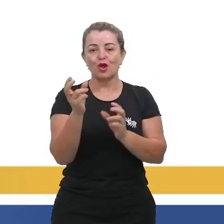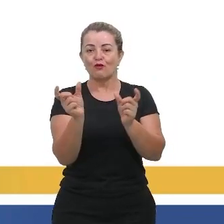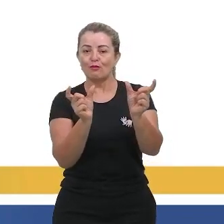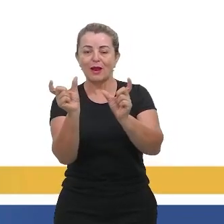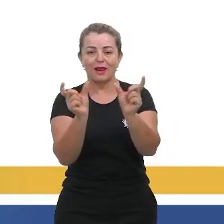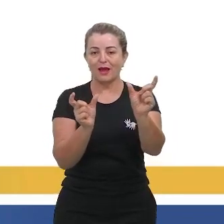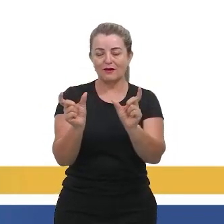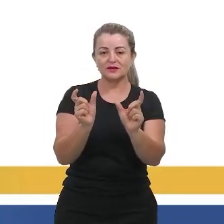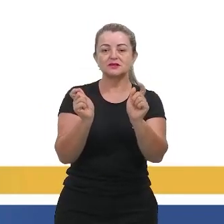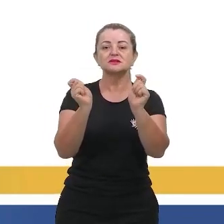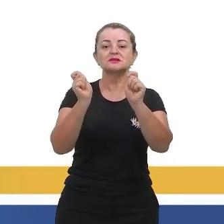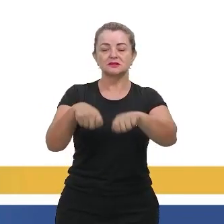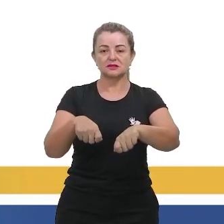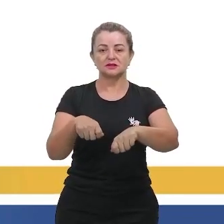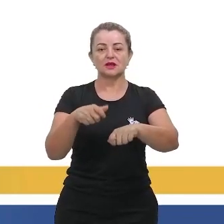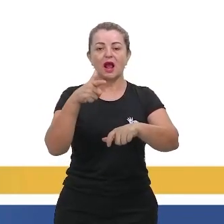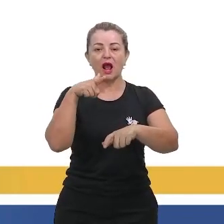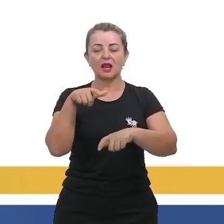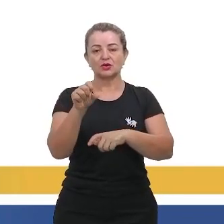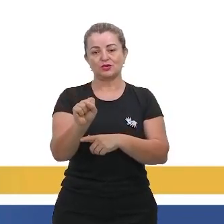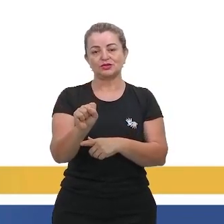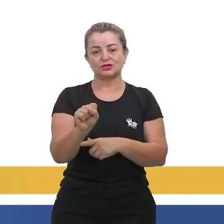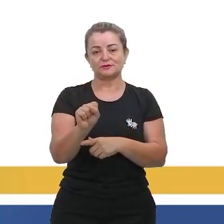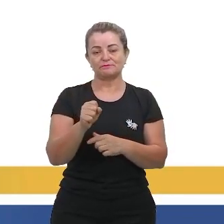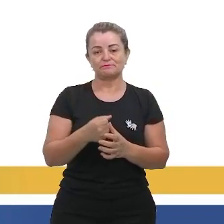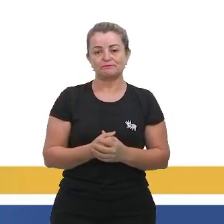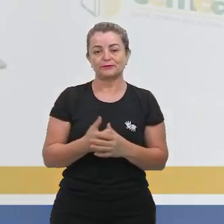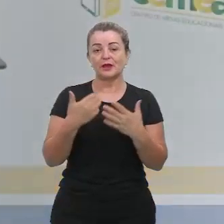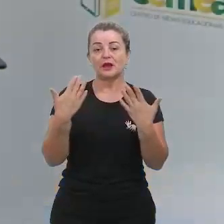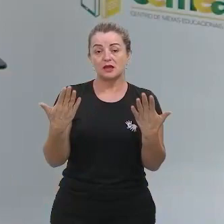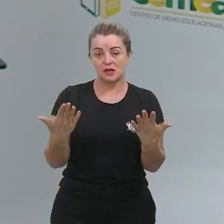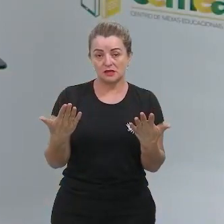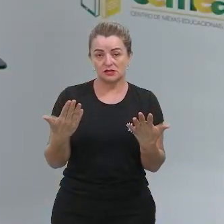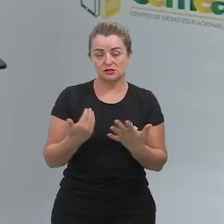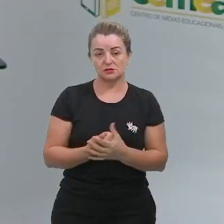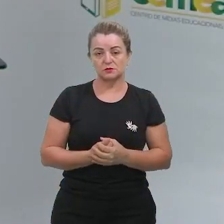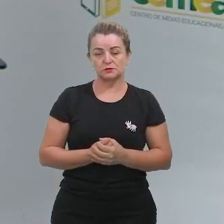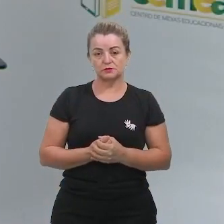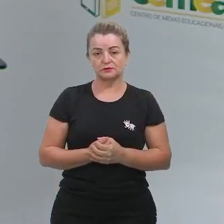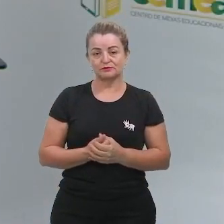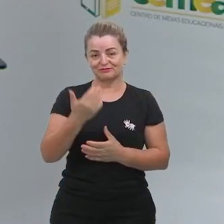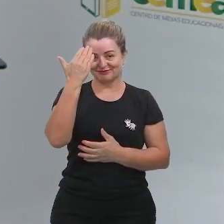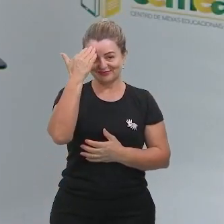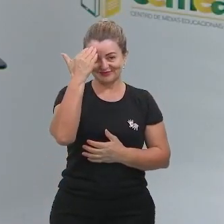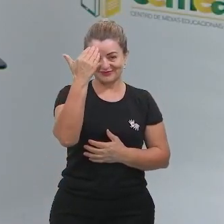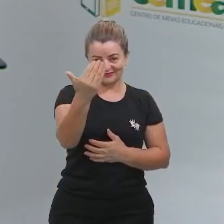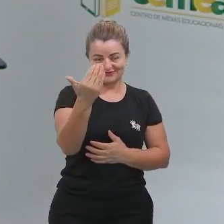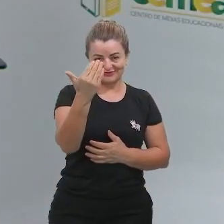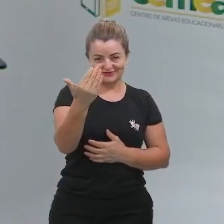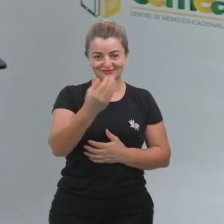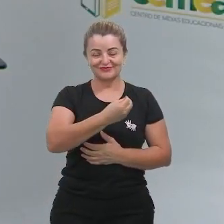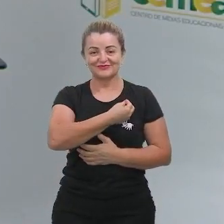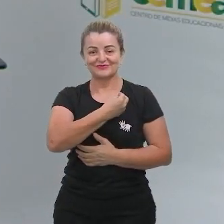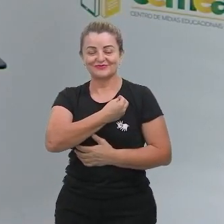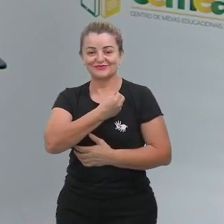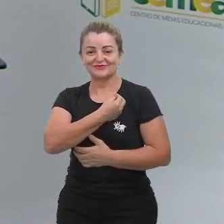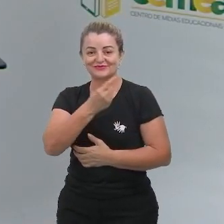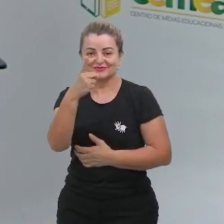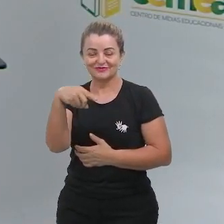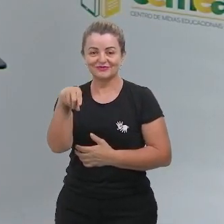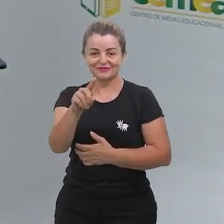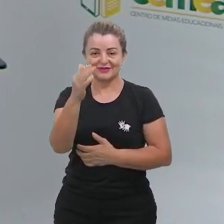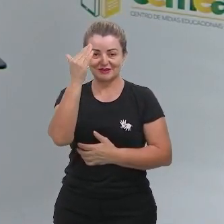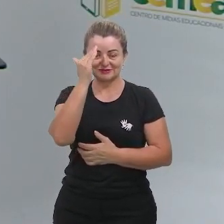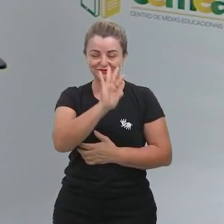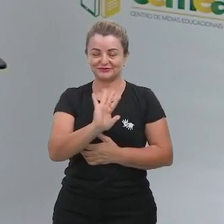à linguística. E é isso. Agradeço a participação de vocês.